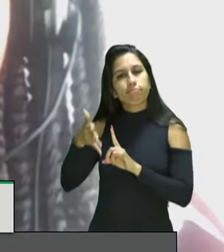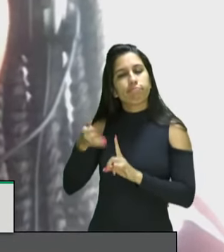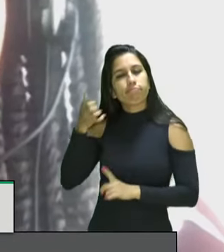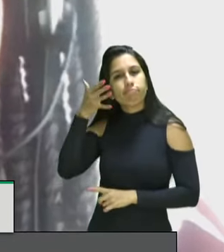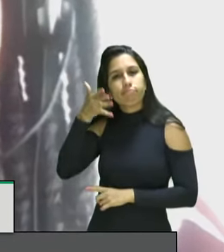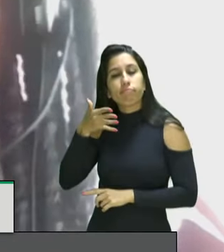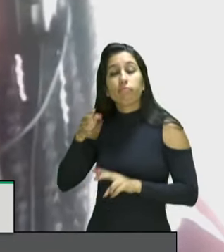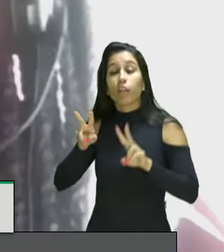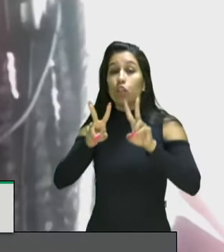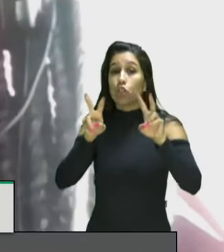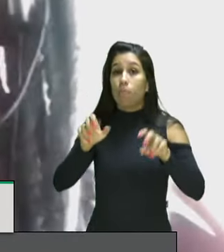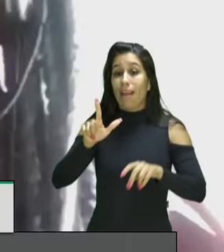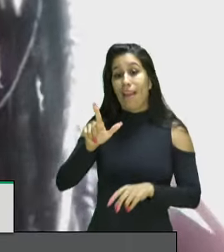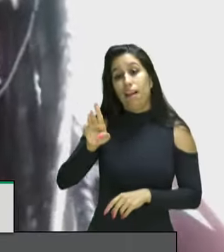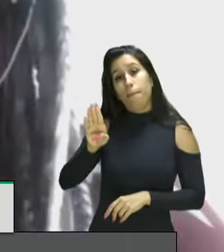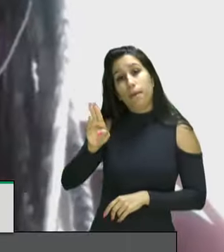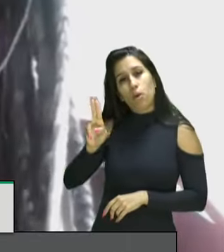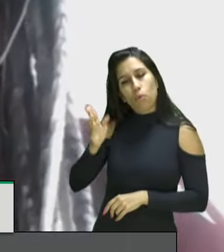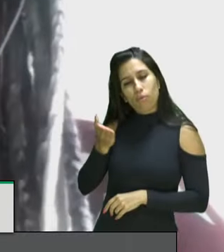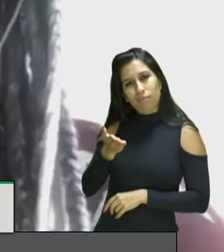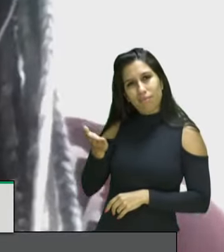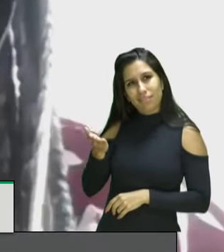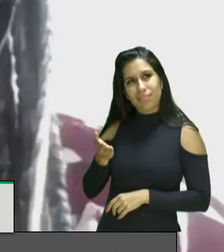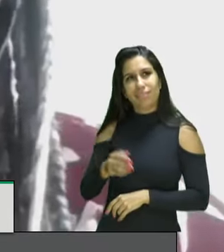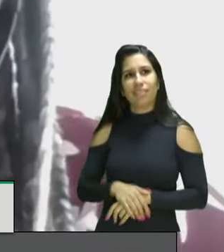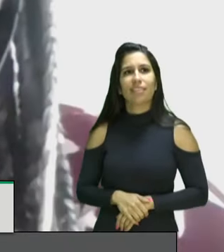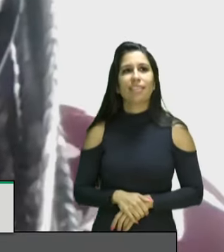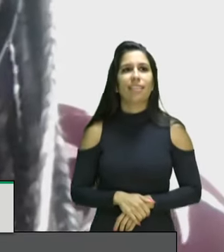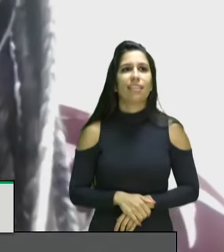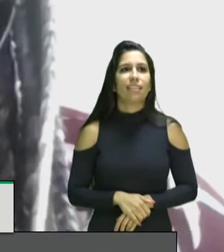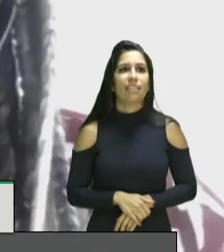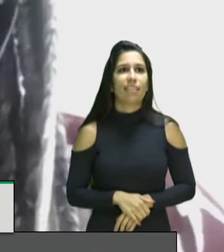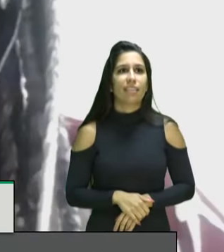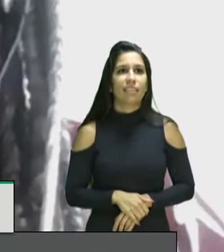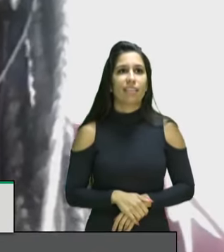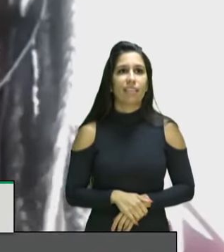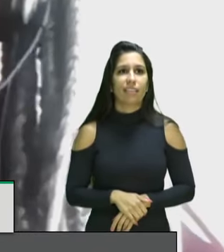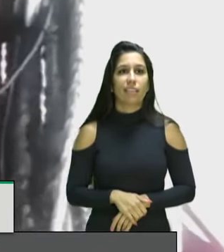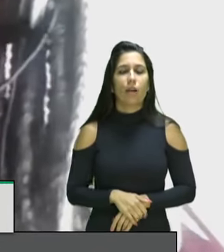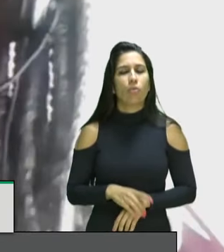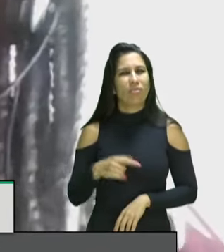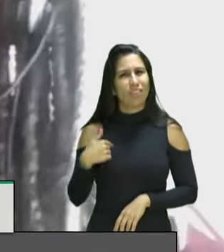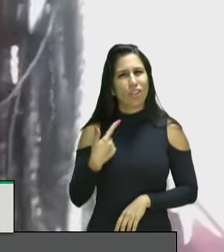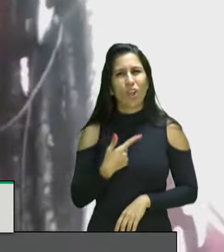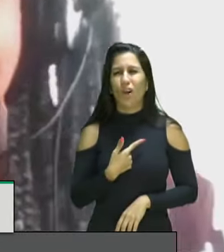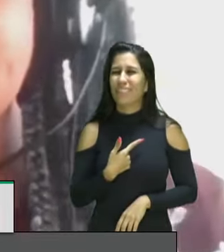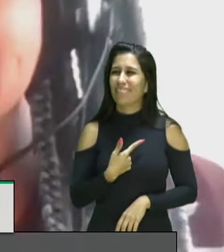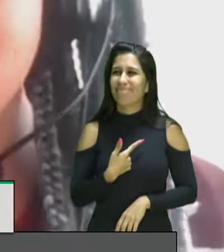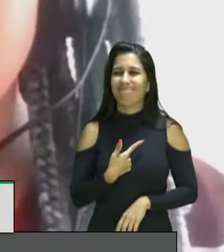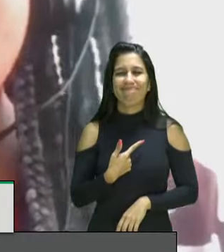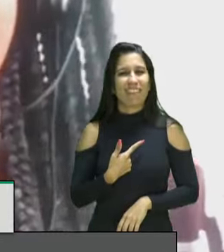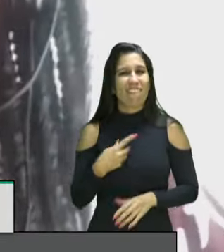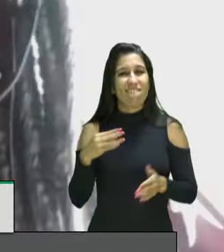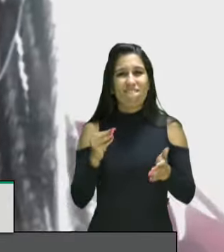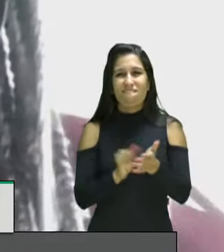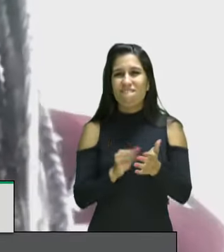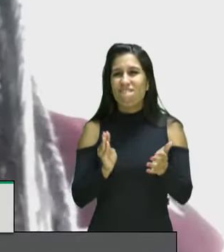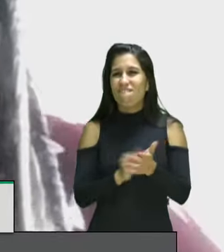da RPU do que a gente tem ali enquanto horizonte e o quanto a gente está distante do cumprimento dessas